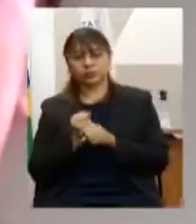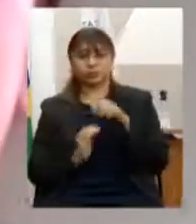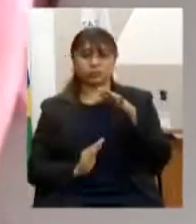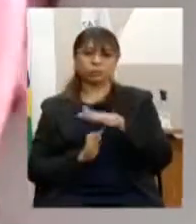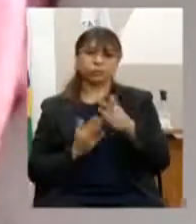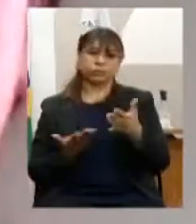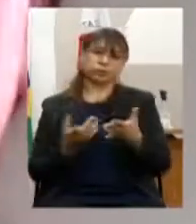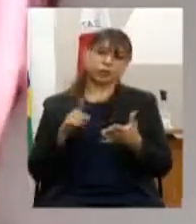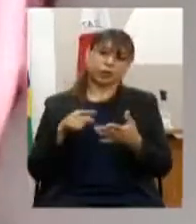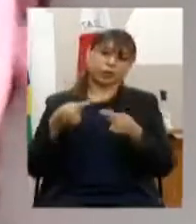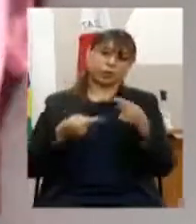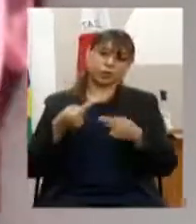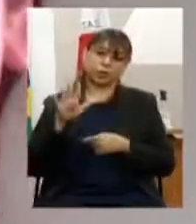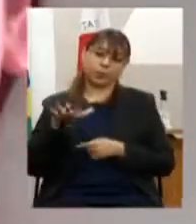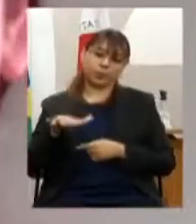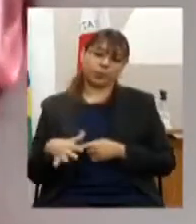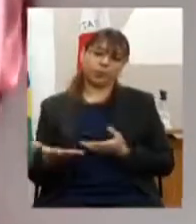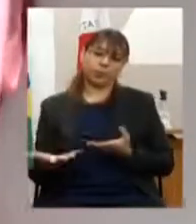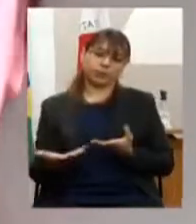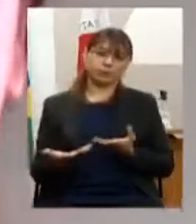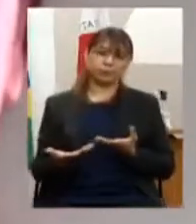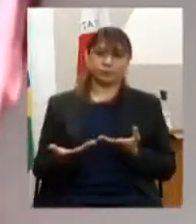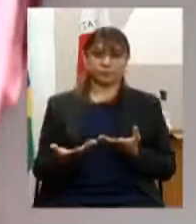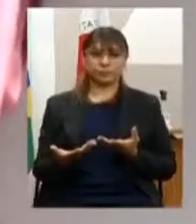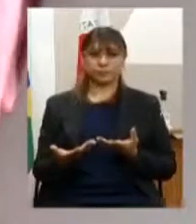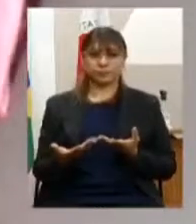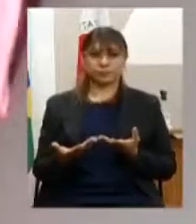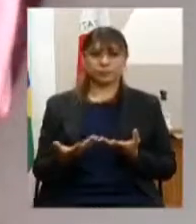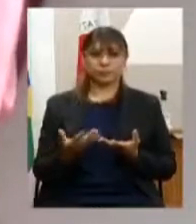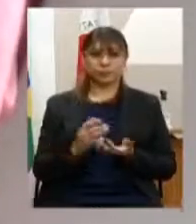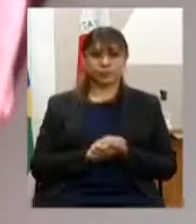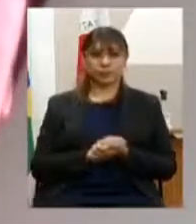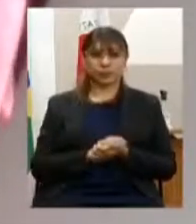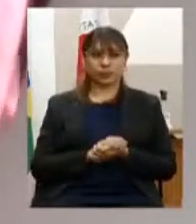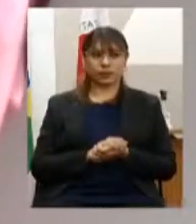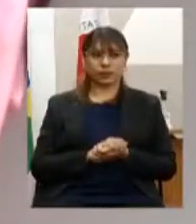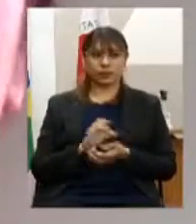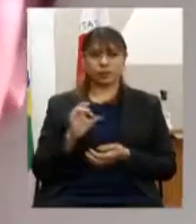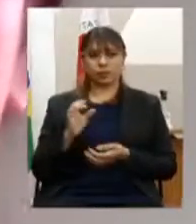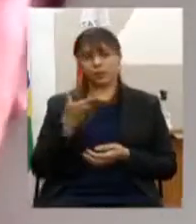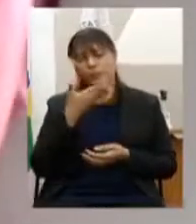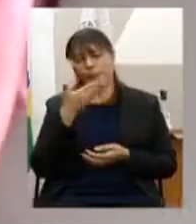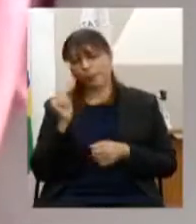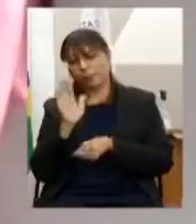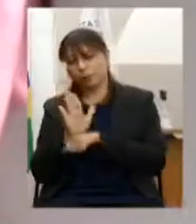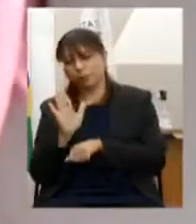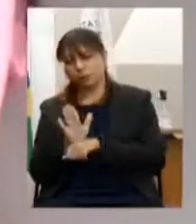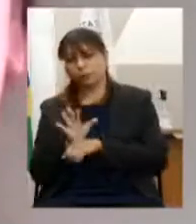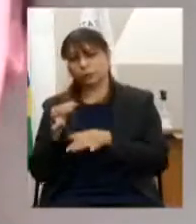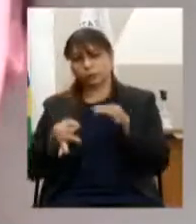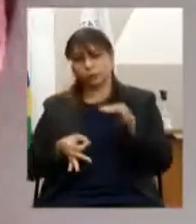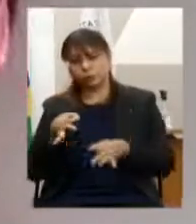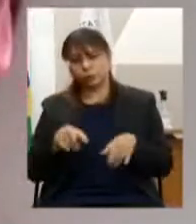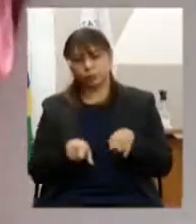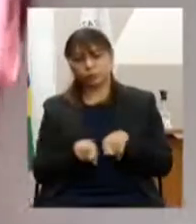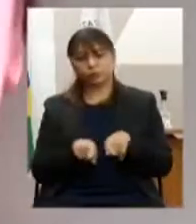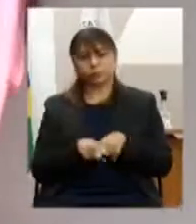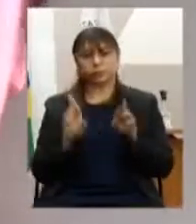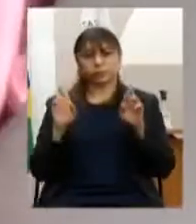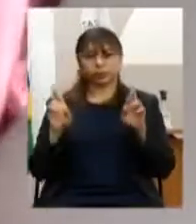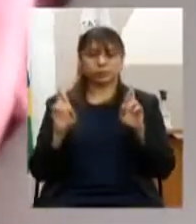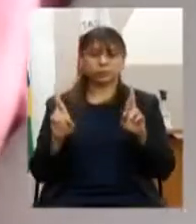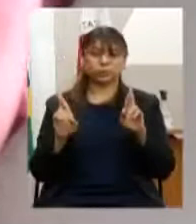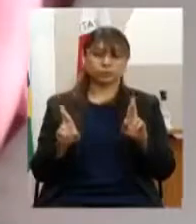barata muito mais barata inclusive não só muito mais benéfica justa em dever do Estado com